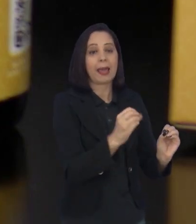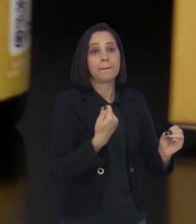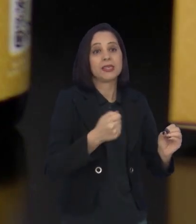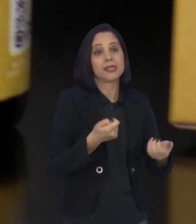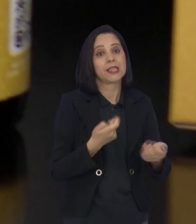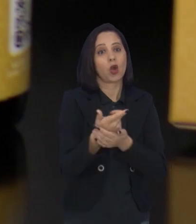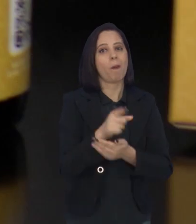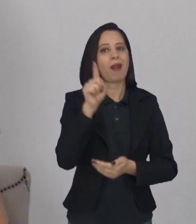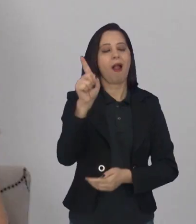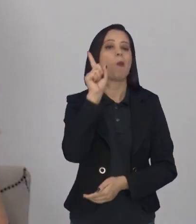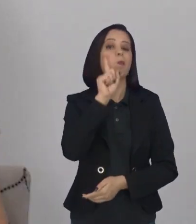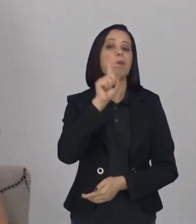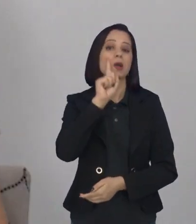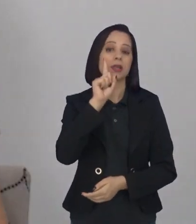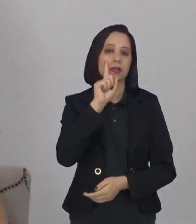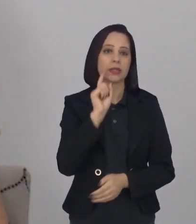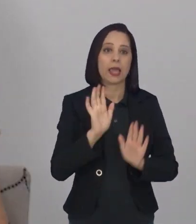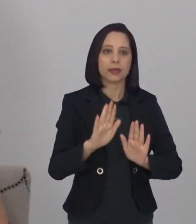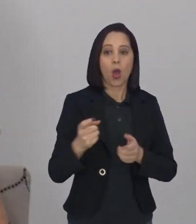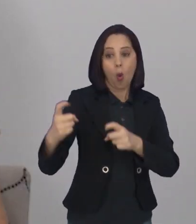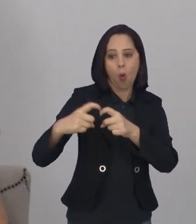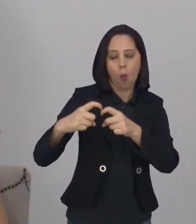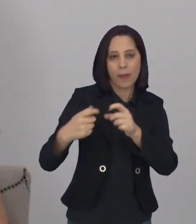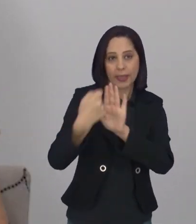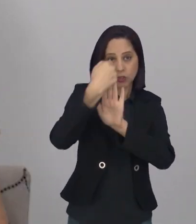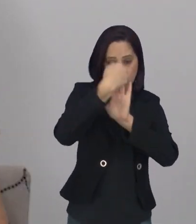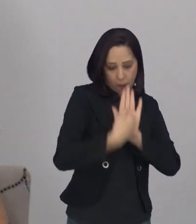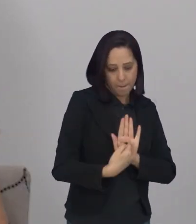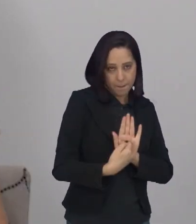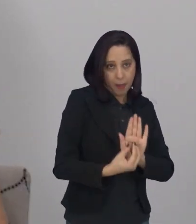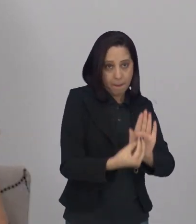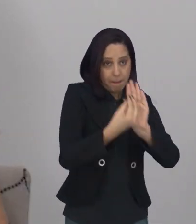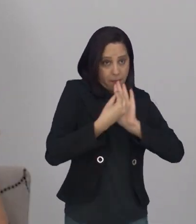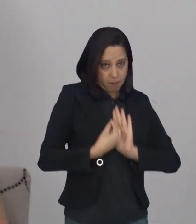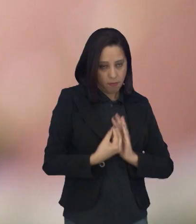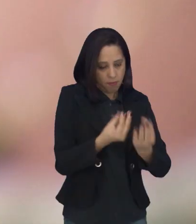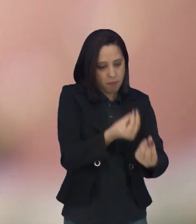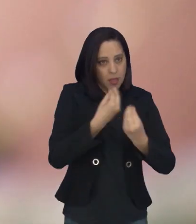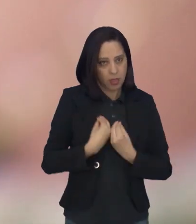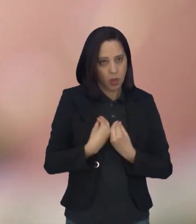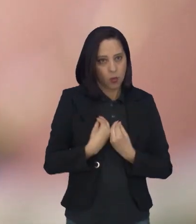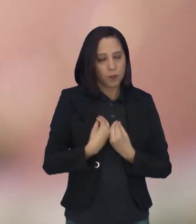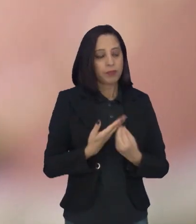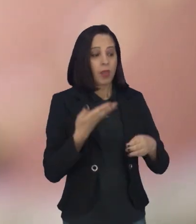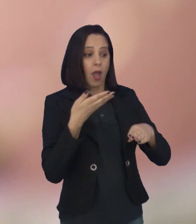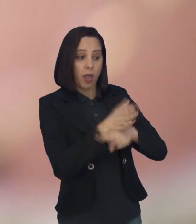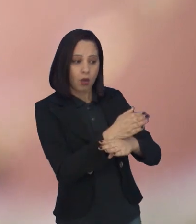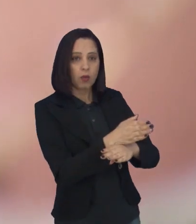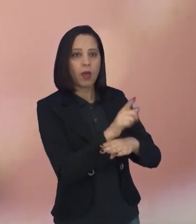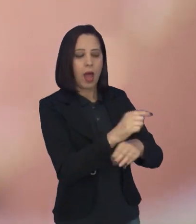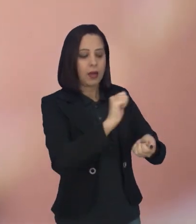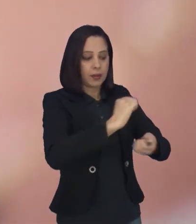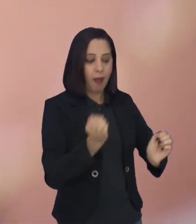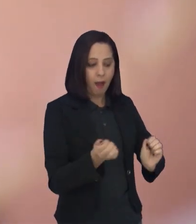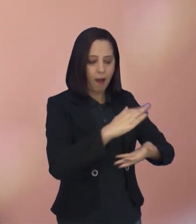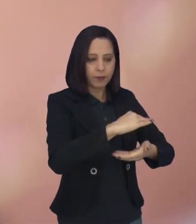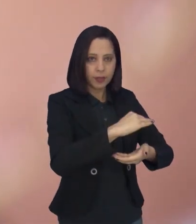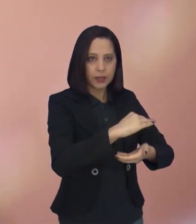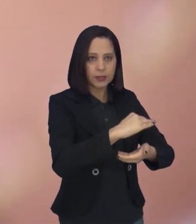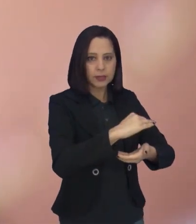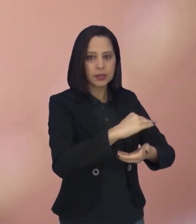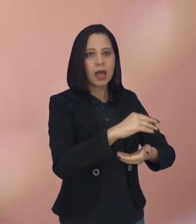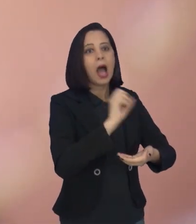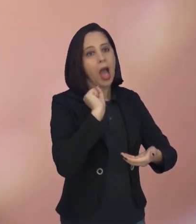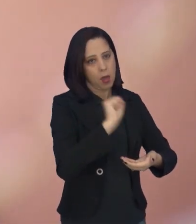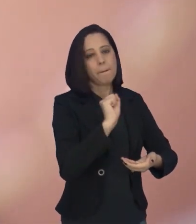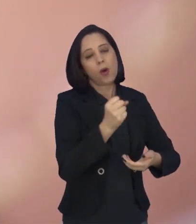prescrição médica, eu consigo a liberação pela Anvisa, tudo direitinho, pra que o medicamento chegue nas minhas mãos sem nenhum